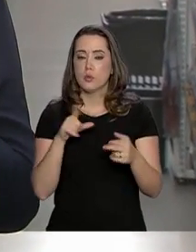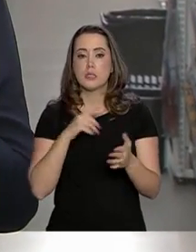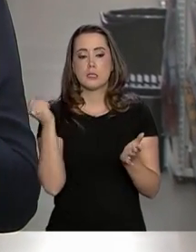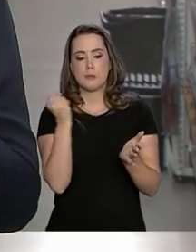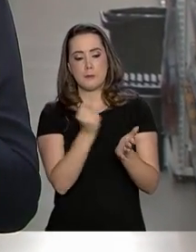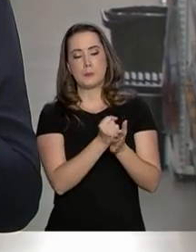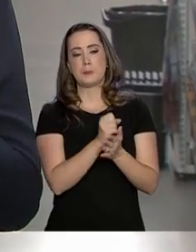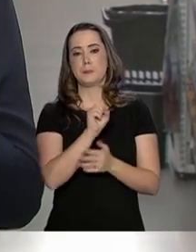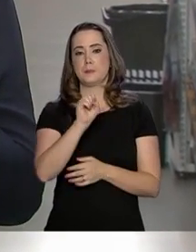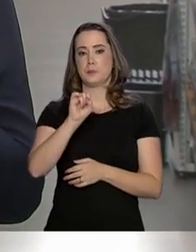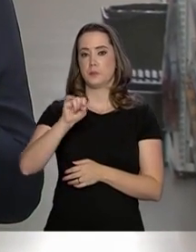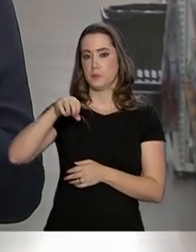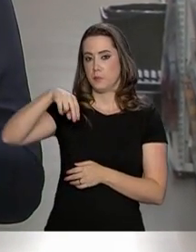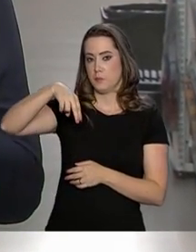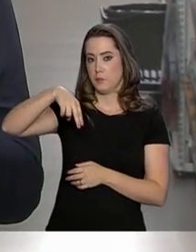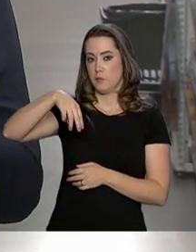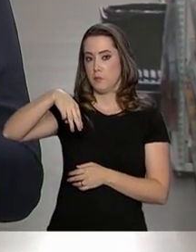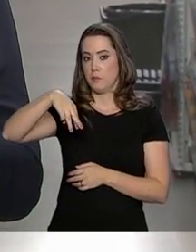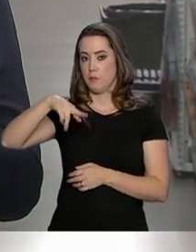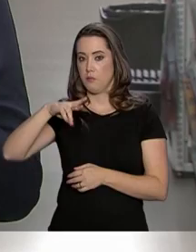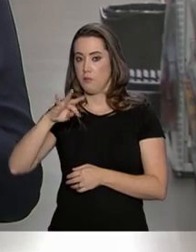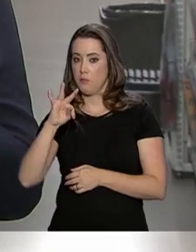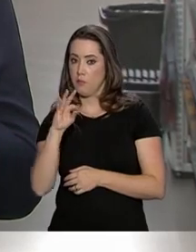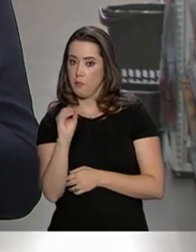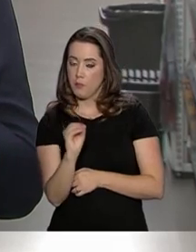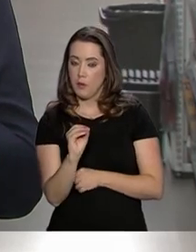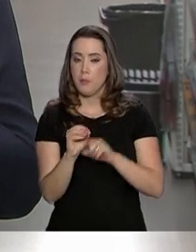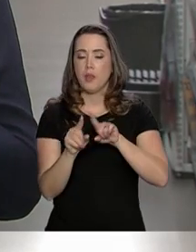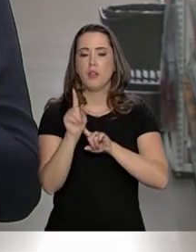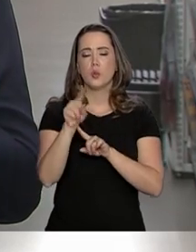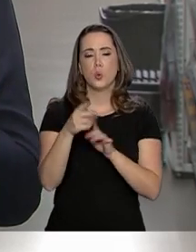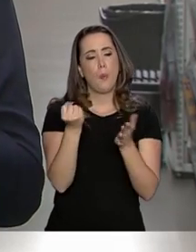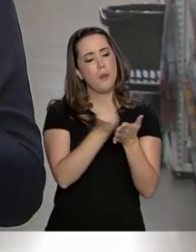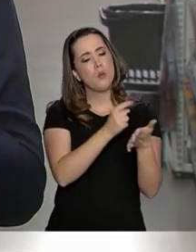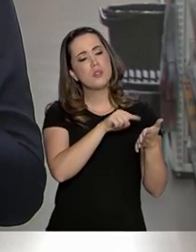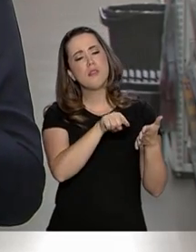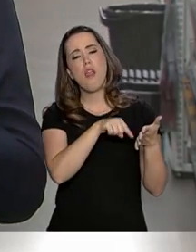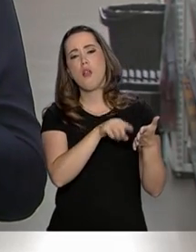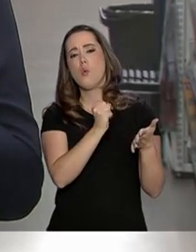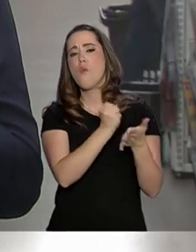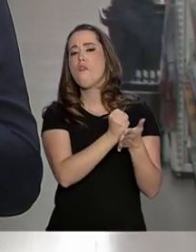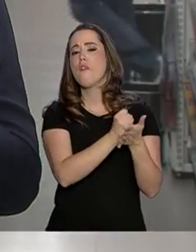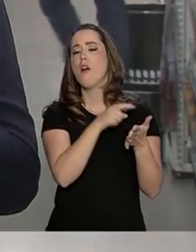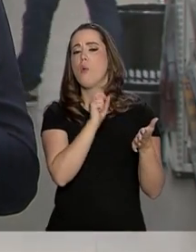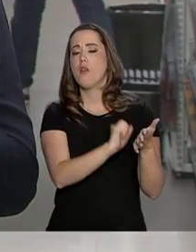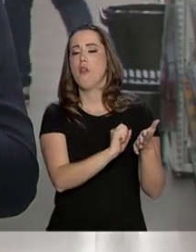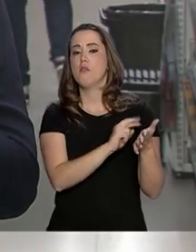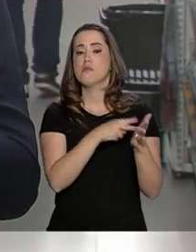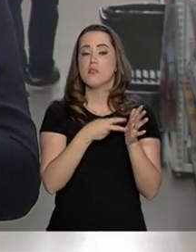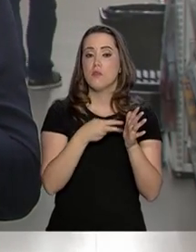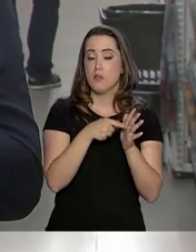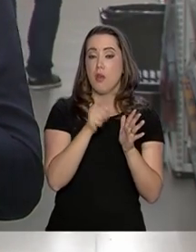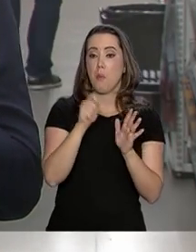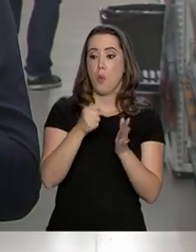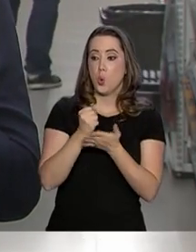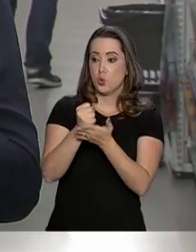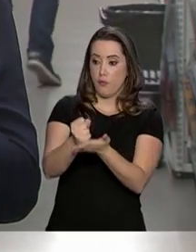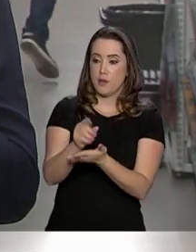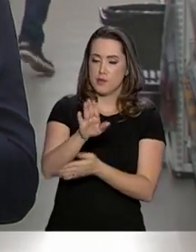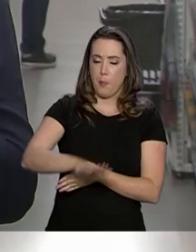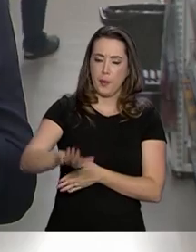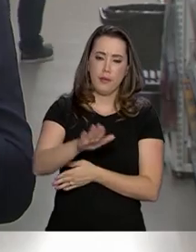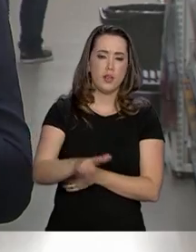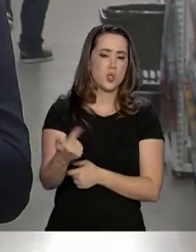tenham selo do Inmetro. Essa certificação atesta que o material escolar pode ser usado sem oferecer nenhum